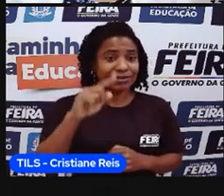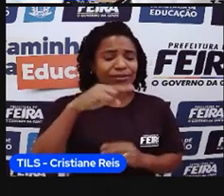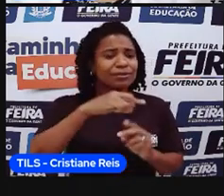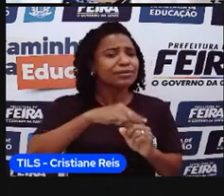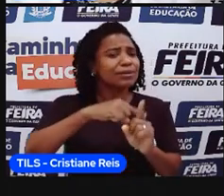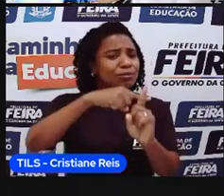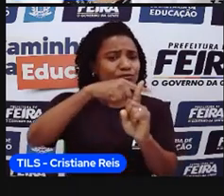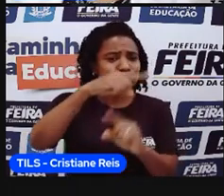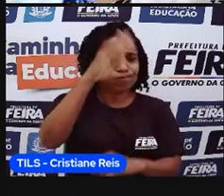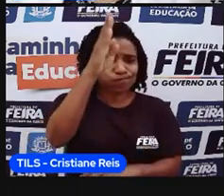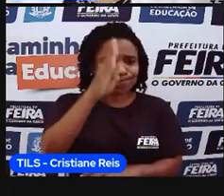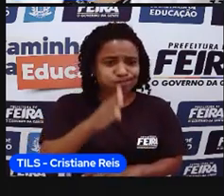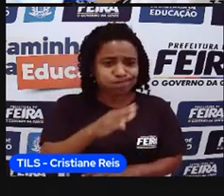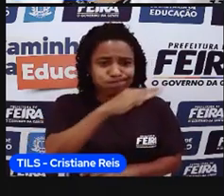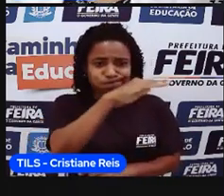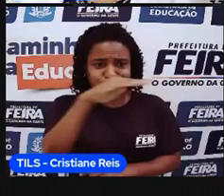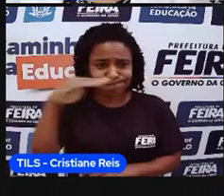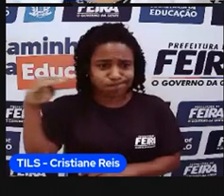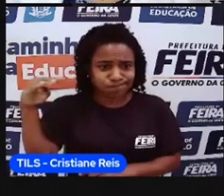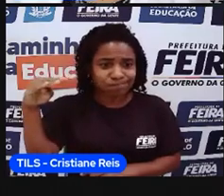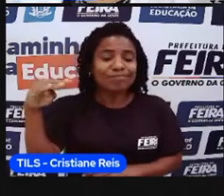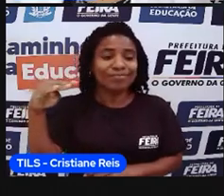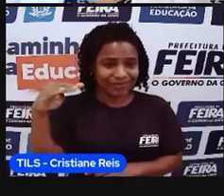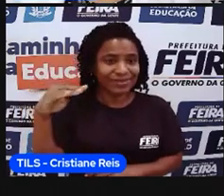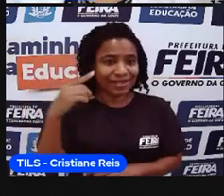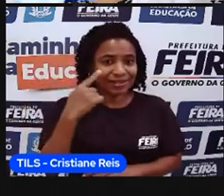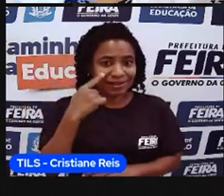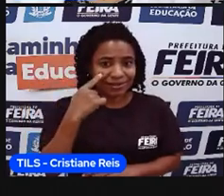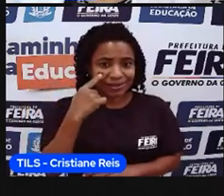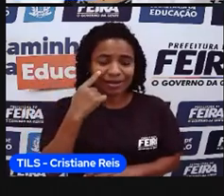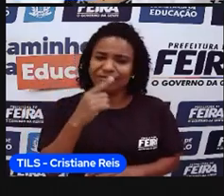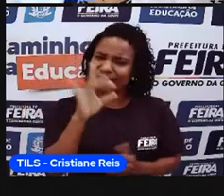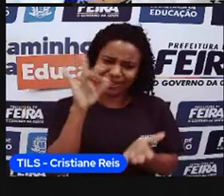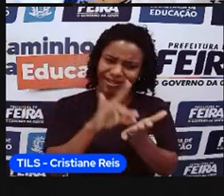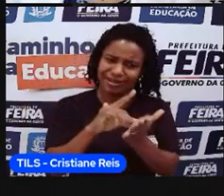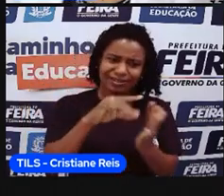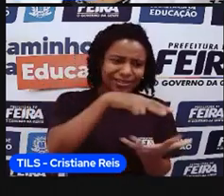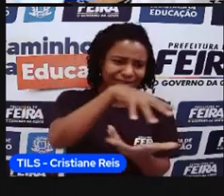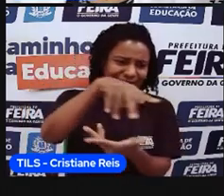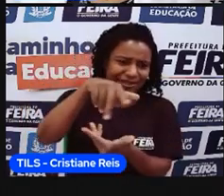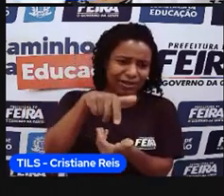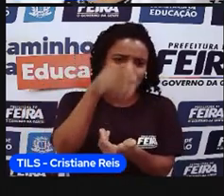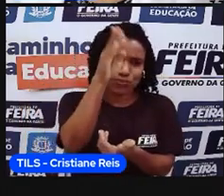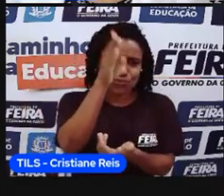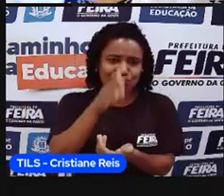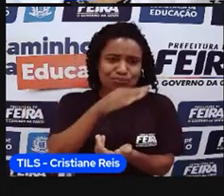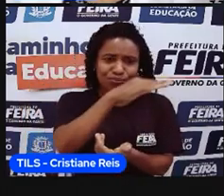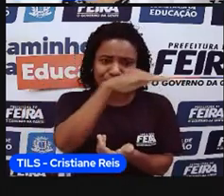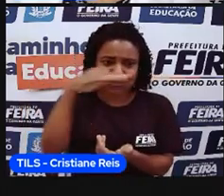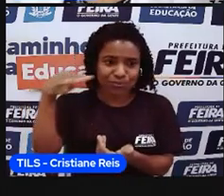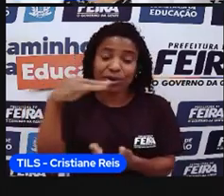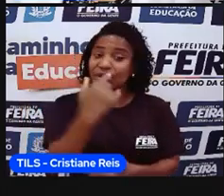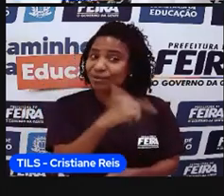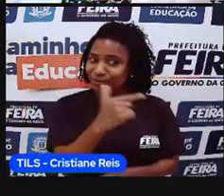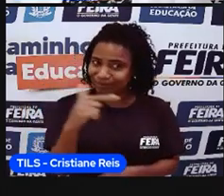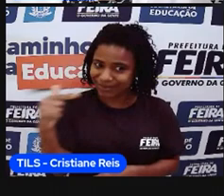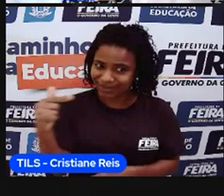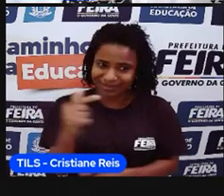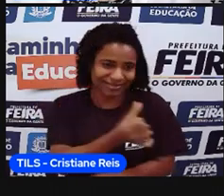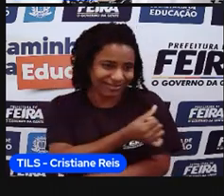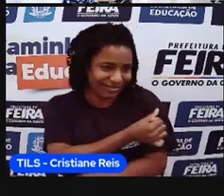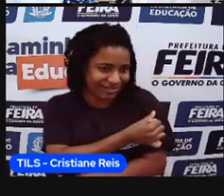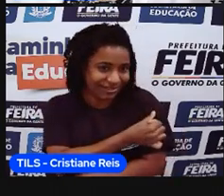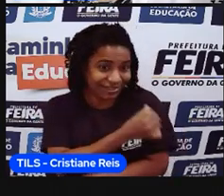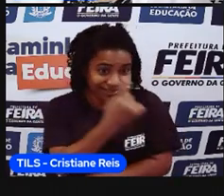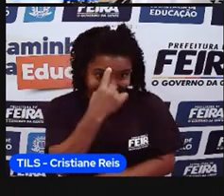aqui? A gente tem, né, essas linhas, são linhas imaginárias, elas não existem, de fato, né, vocês já aprenderam isso lá no sexto ano. E